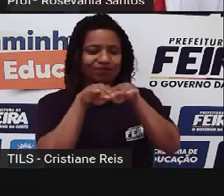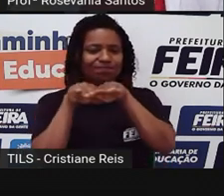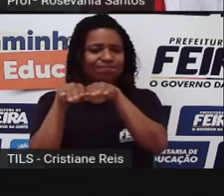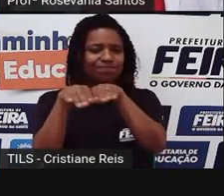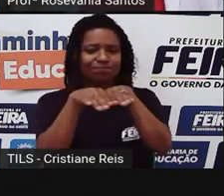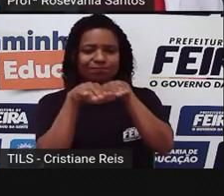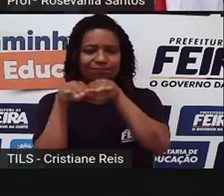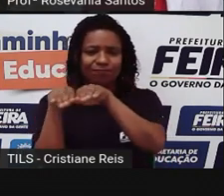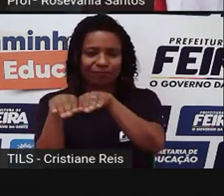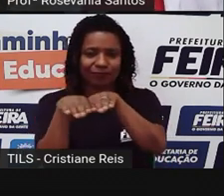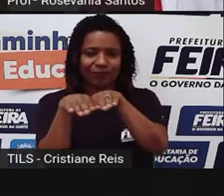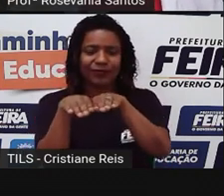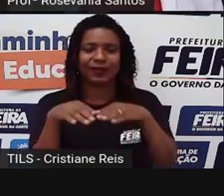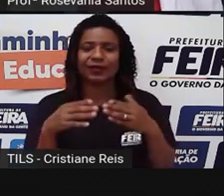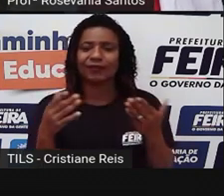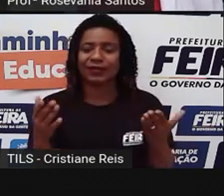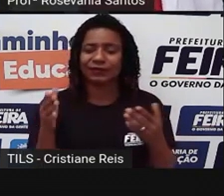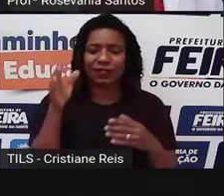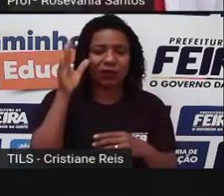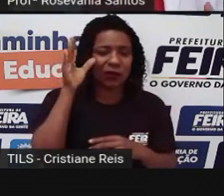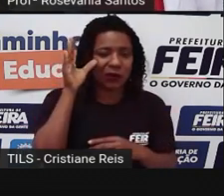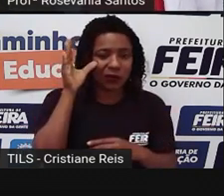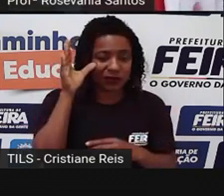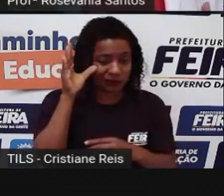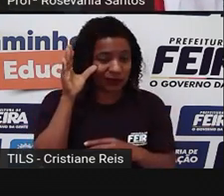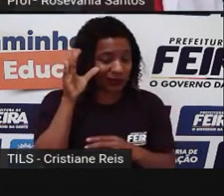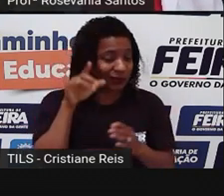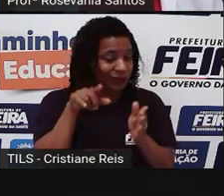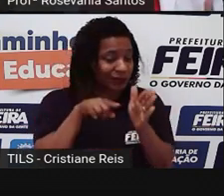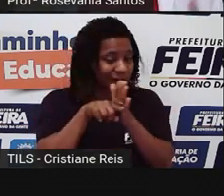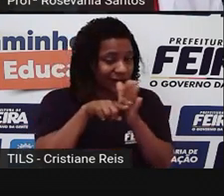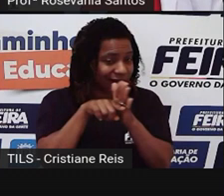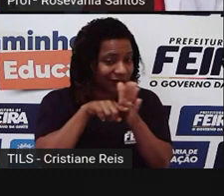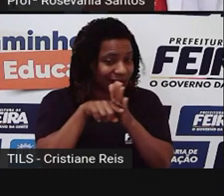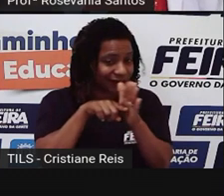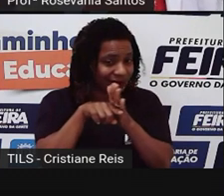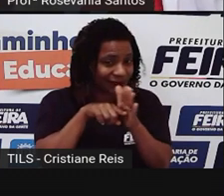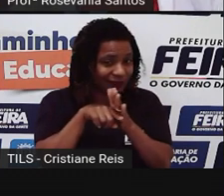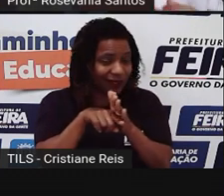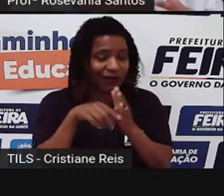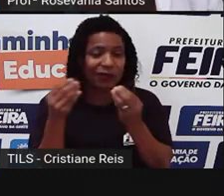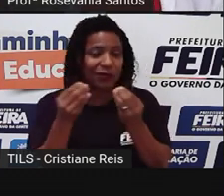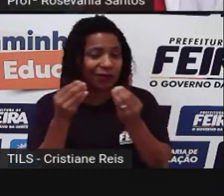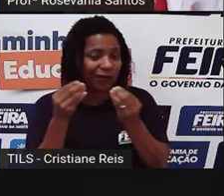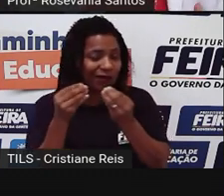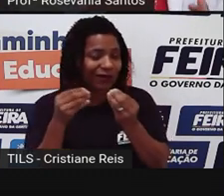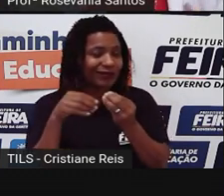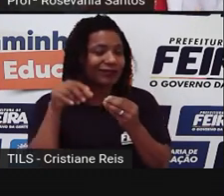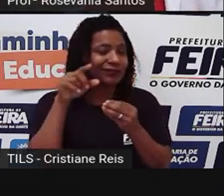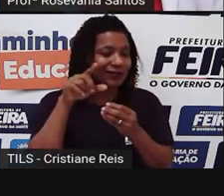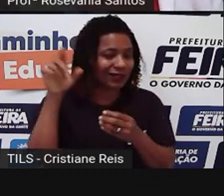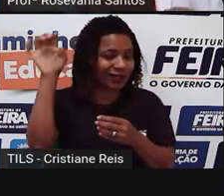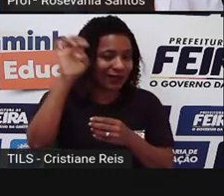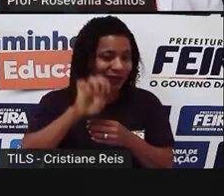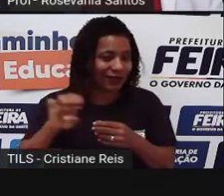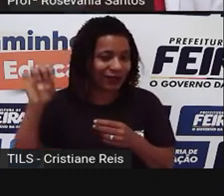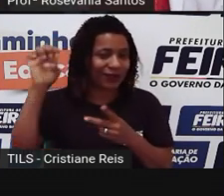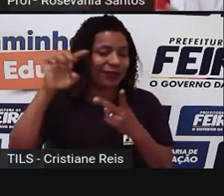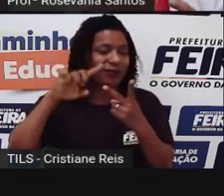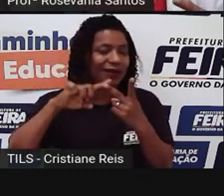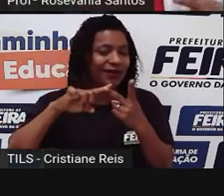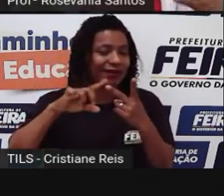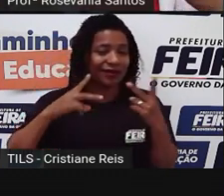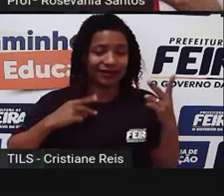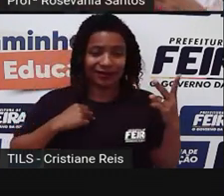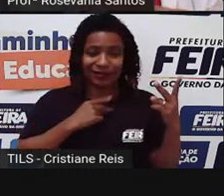Mas se você tiver uma curiosidade, né, e você for ver lá a questão do leste europeu, se você for ver, né, a questão da China,